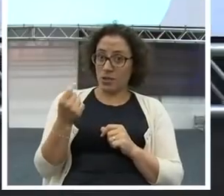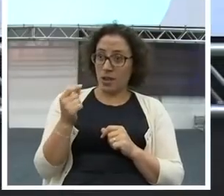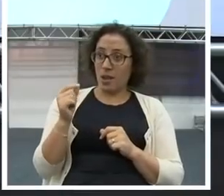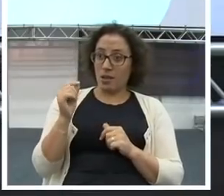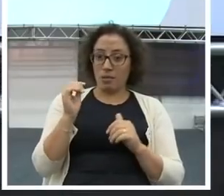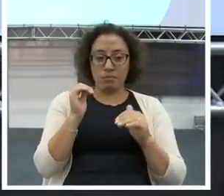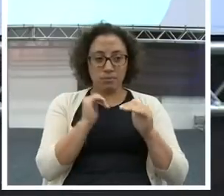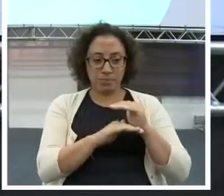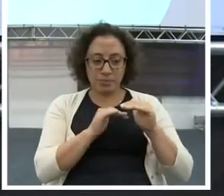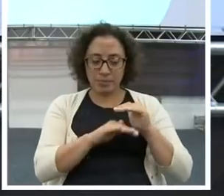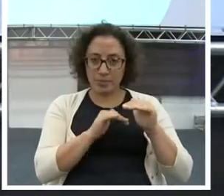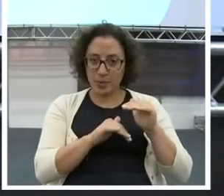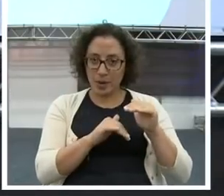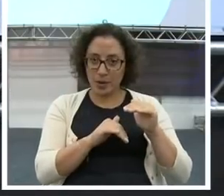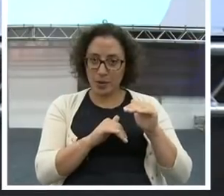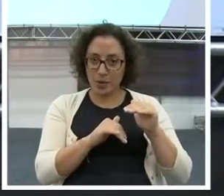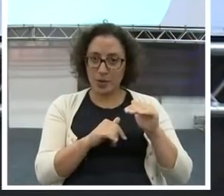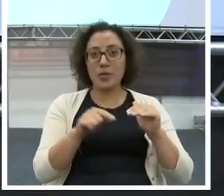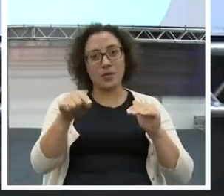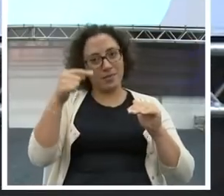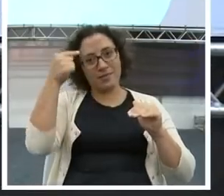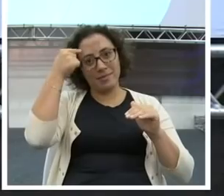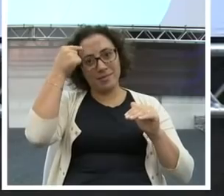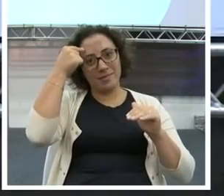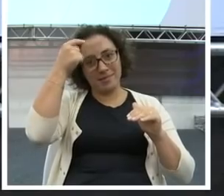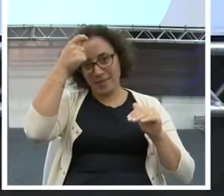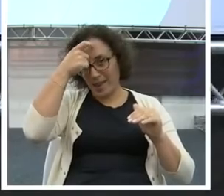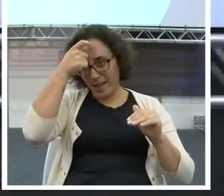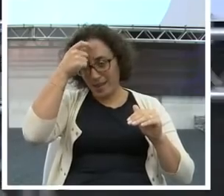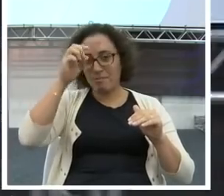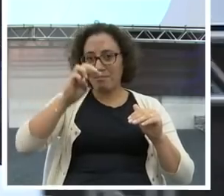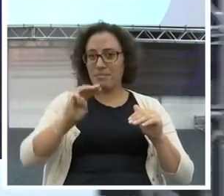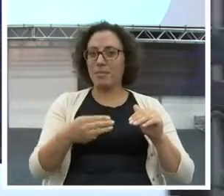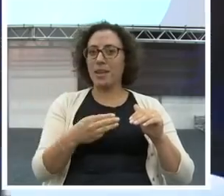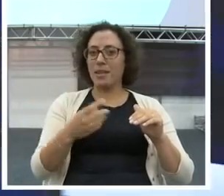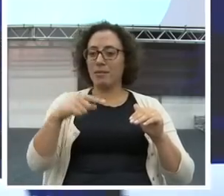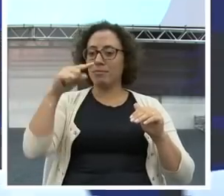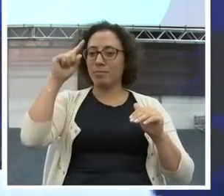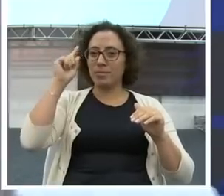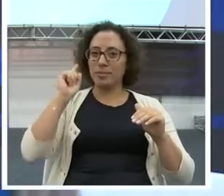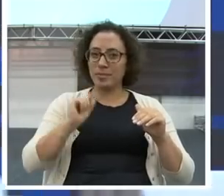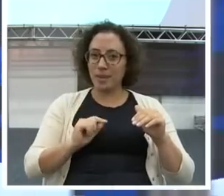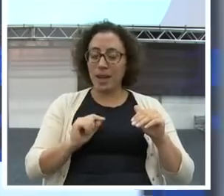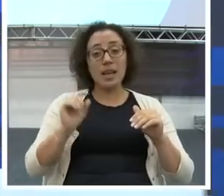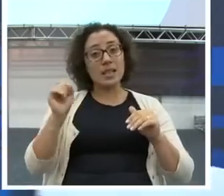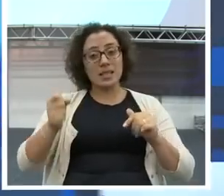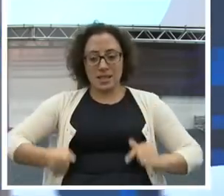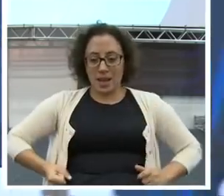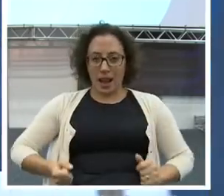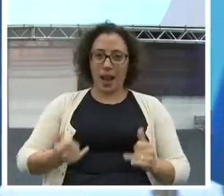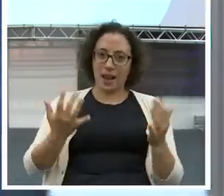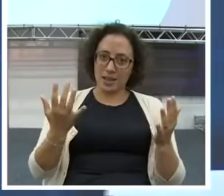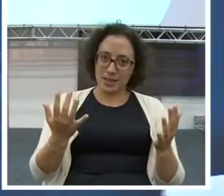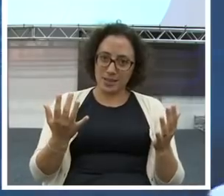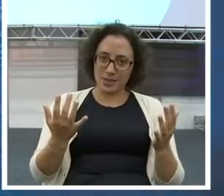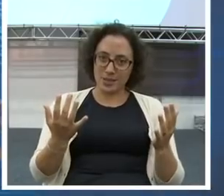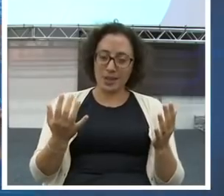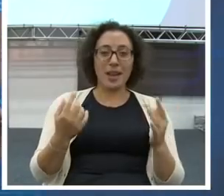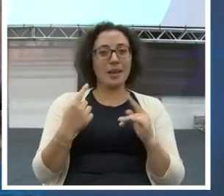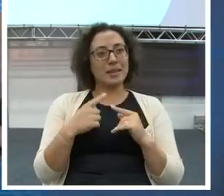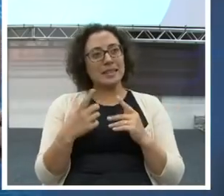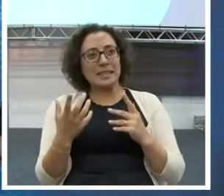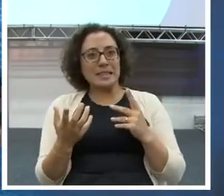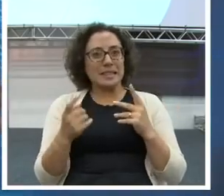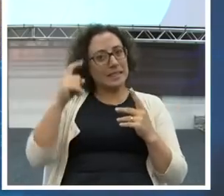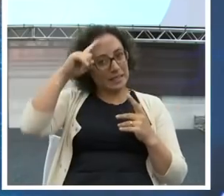você tem a mente milionária. Se você gastou, é complicado.